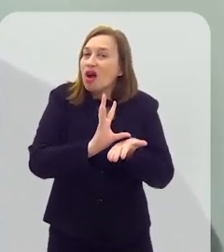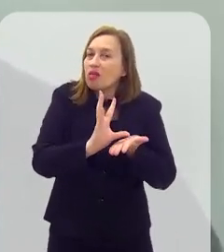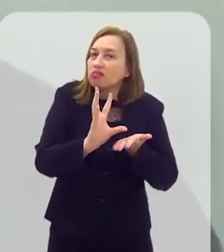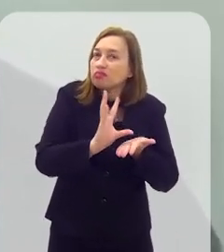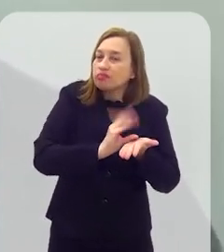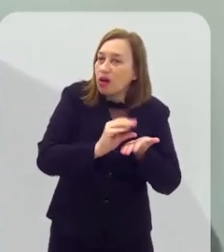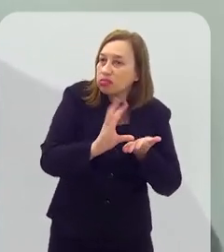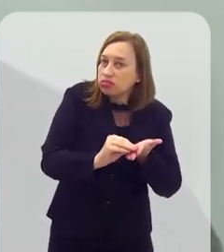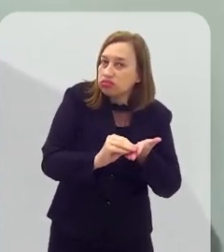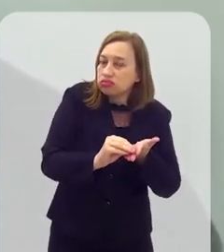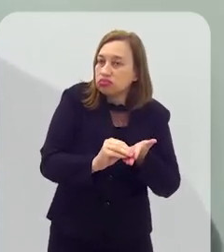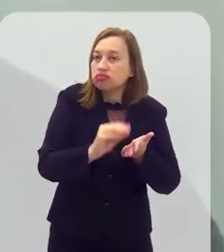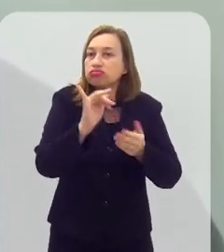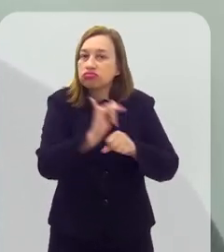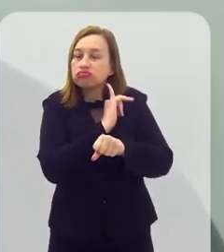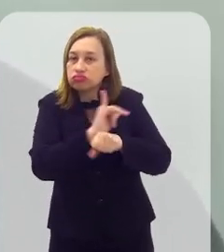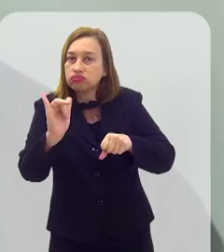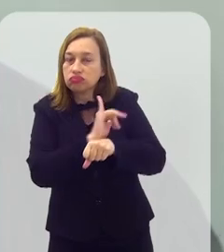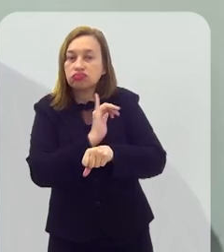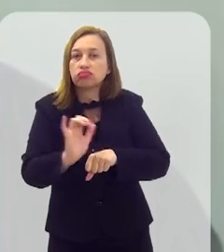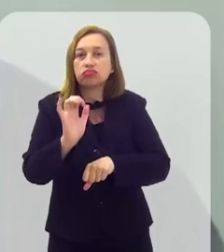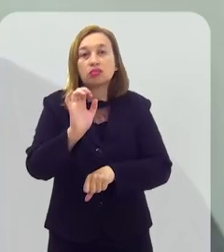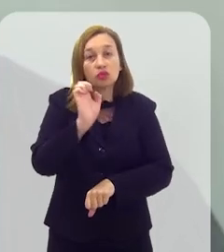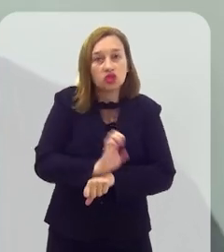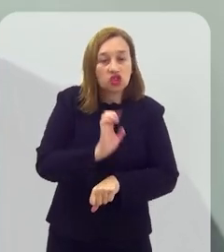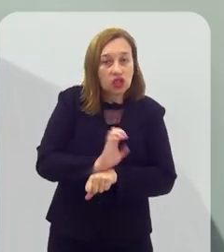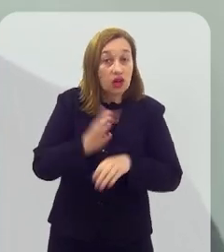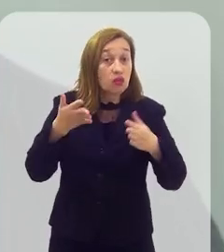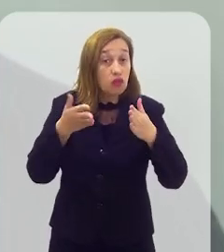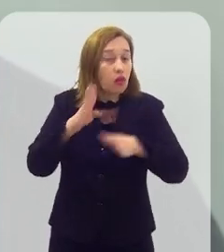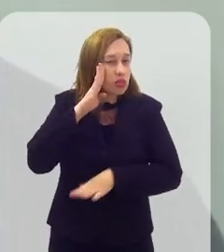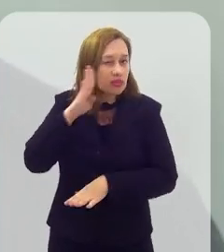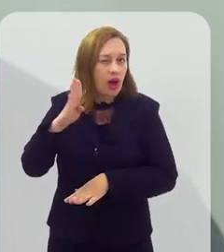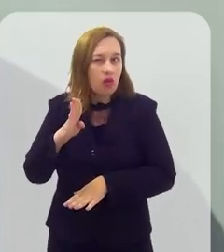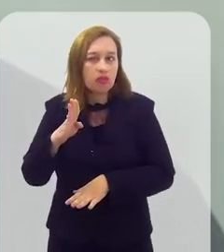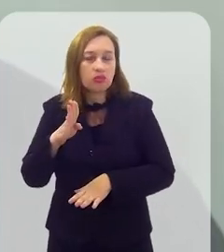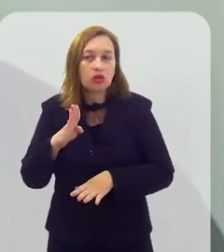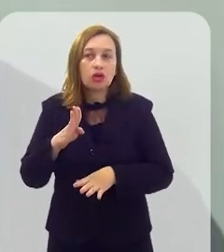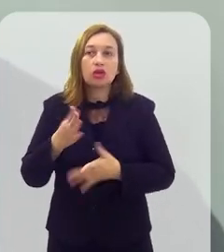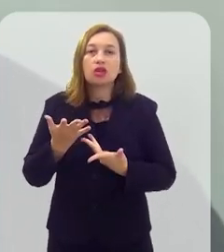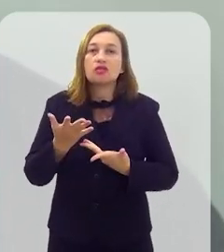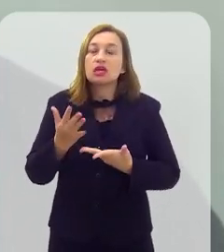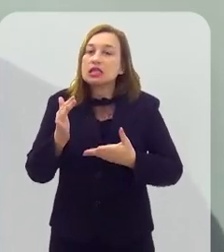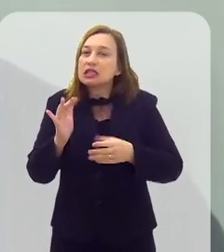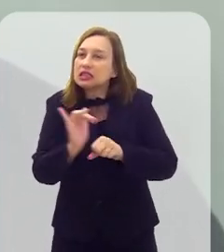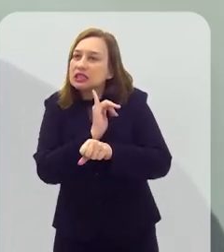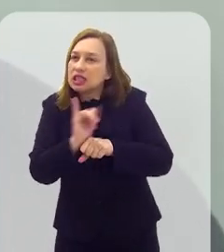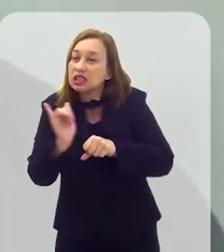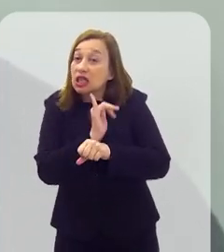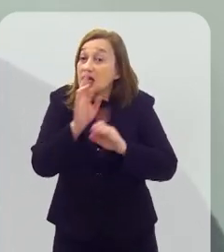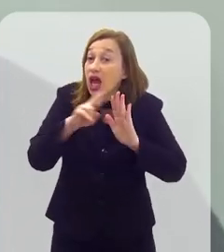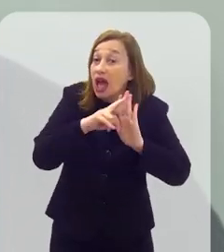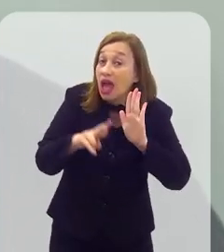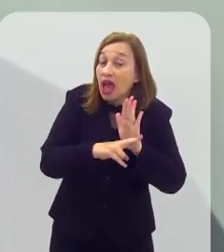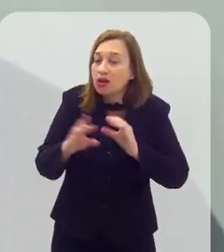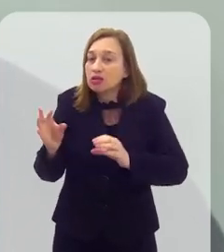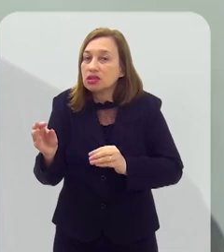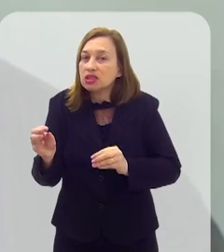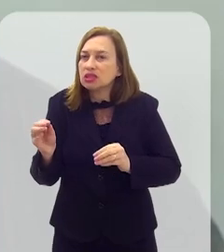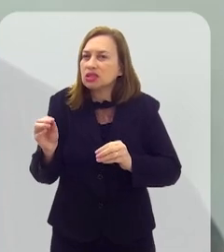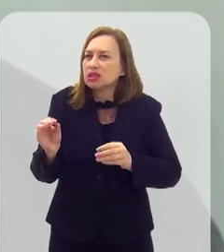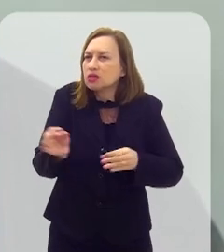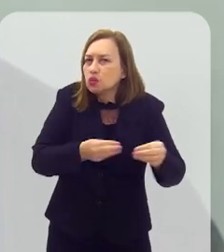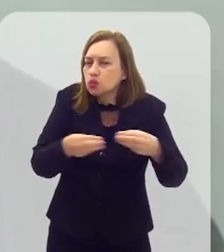estratégica e prioritária do Estado e dos municípios também. E, com isso, buscando o quê? Ações coordenadas e